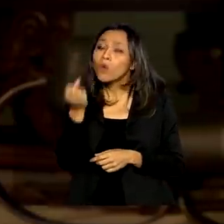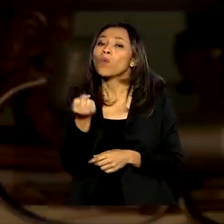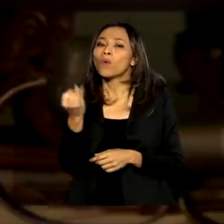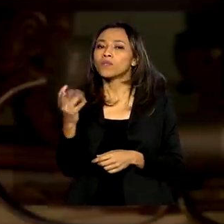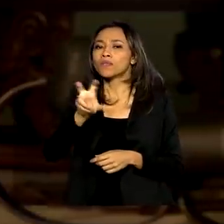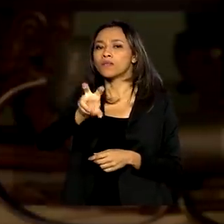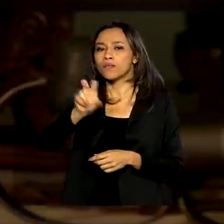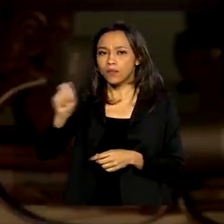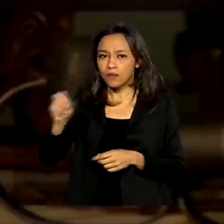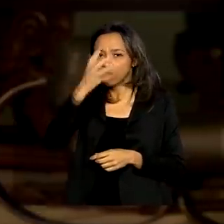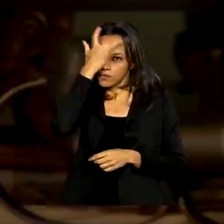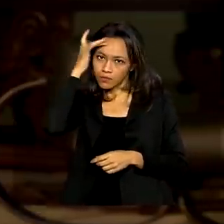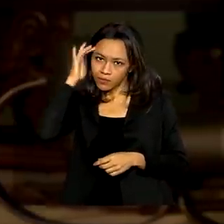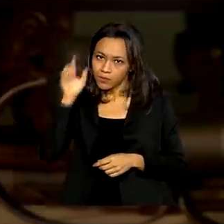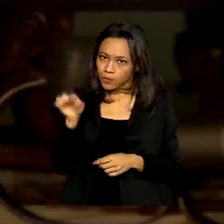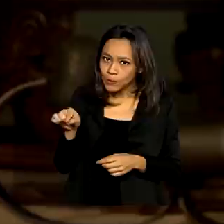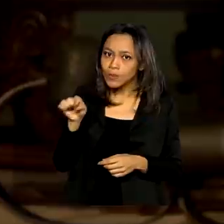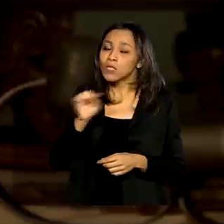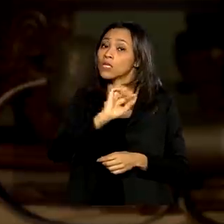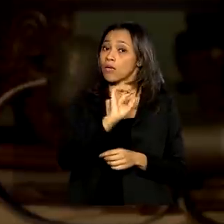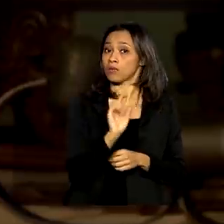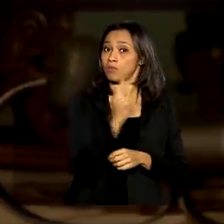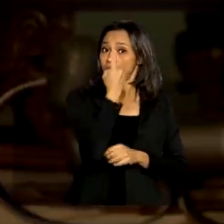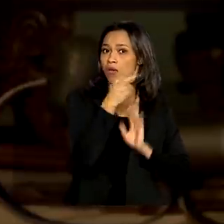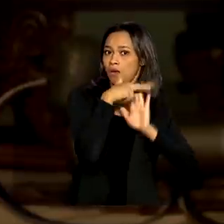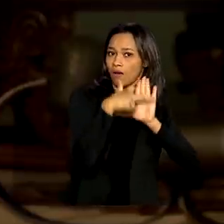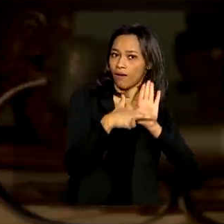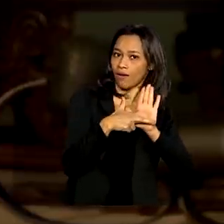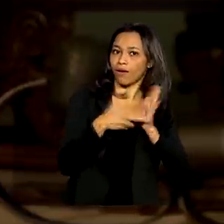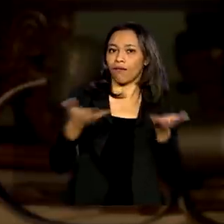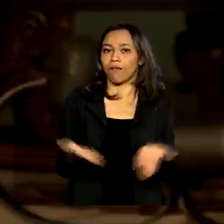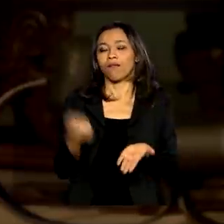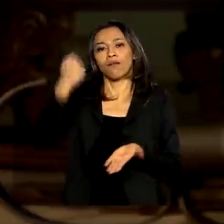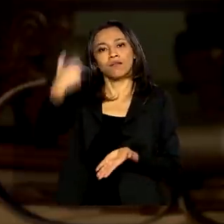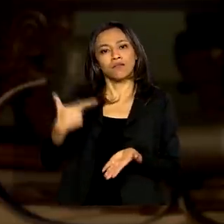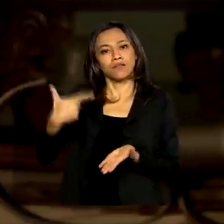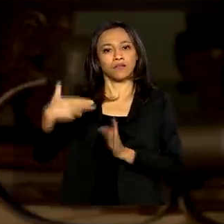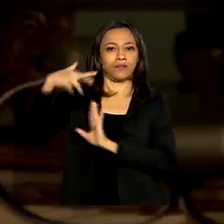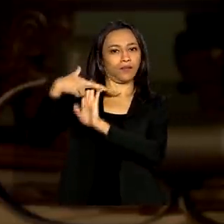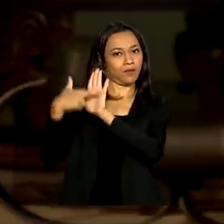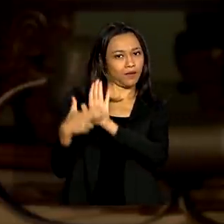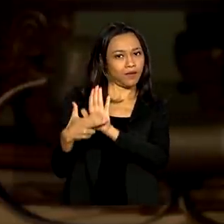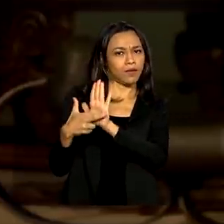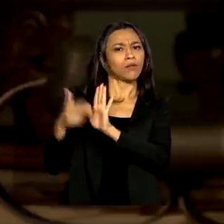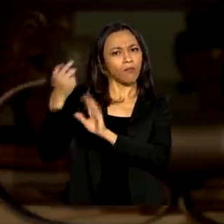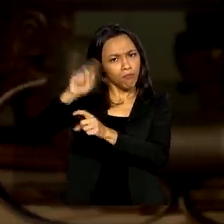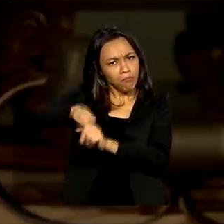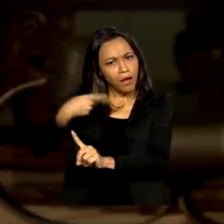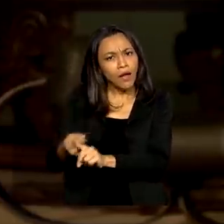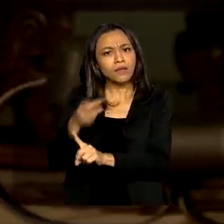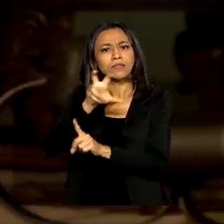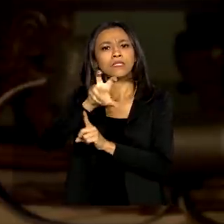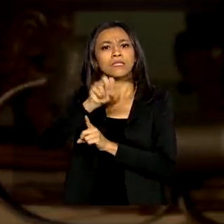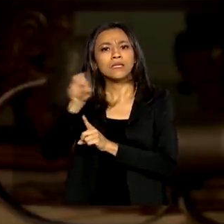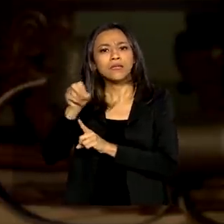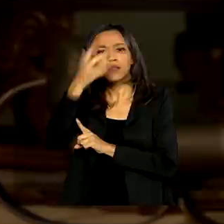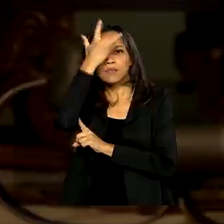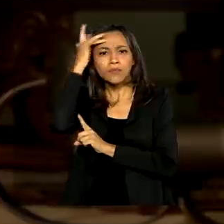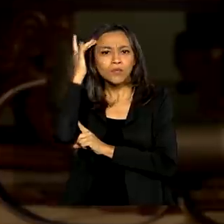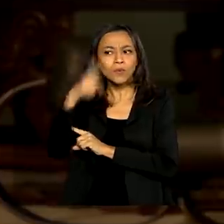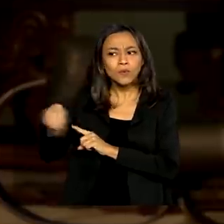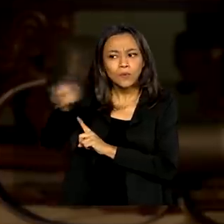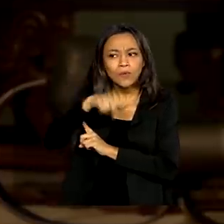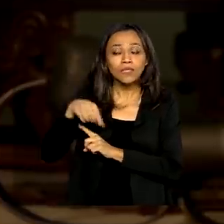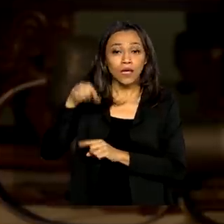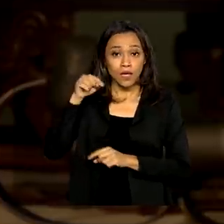pacientes, no primeiro protocolo. Agora nós estamos iniciando um segundo protocolo, com mais 500 pacientes. Esses 500